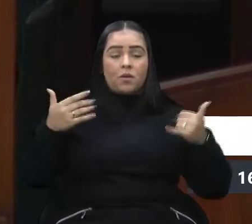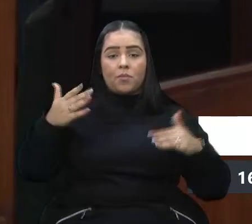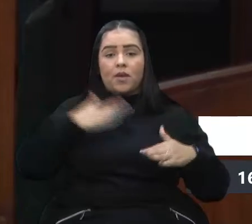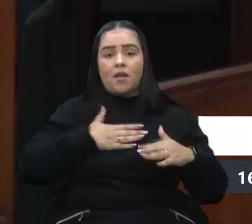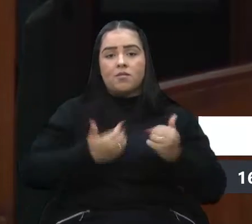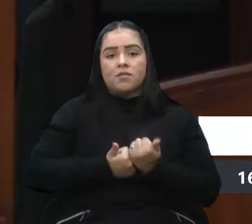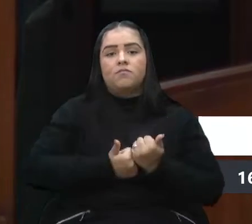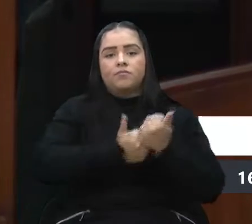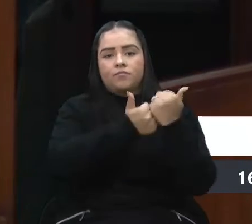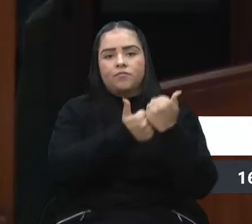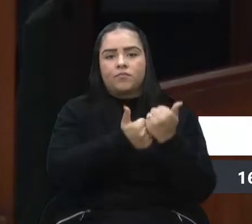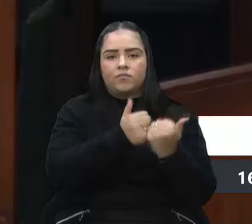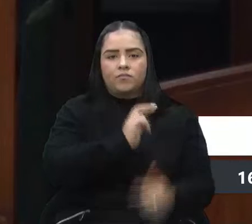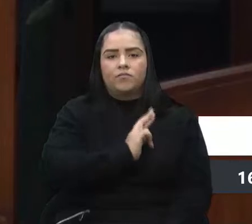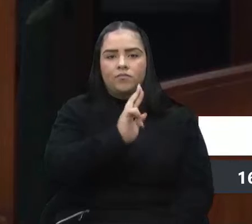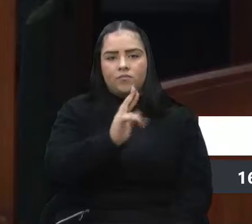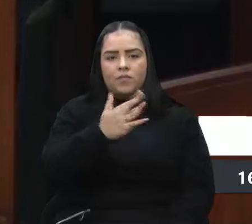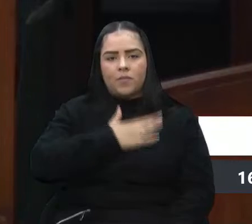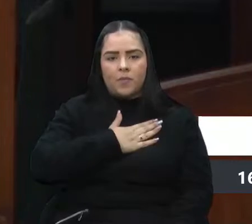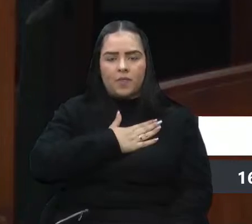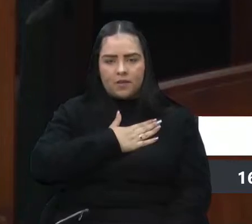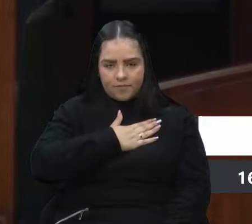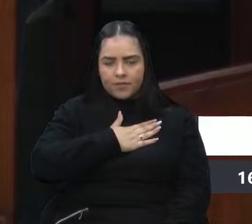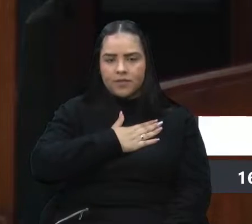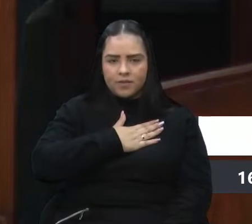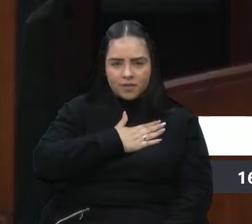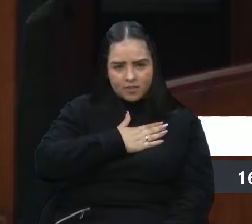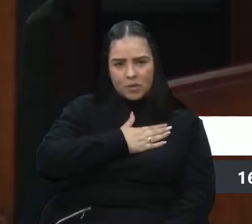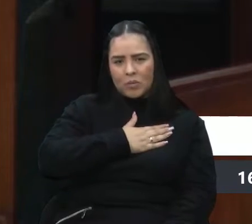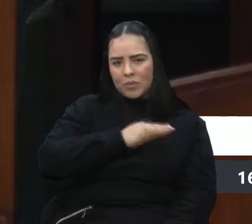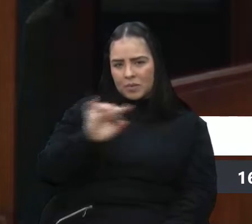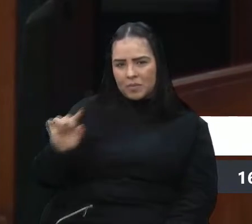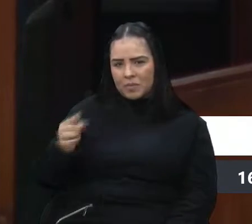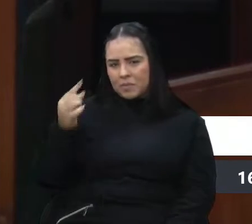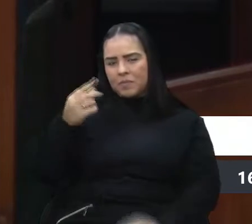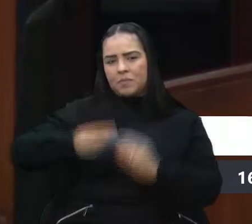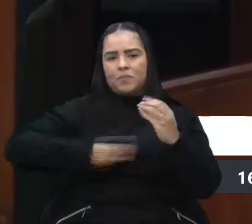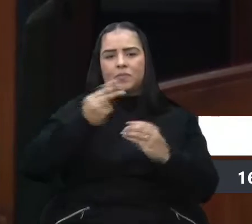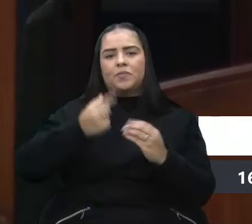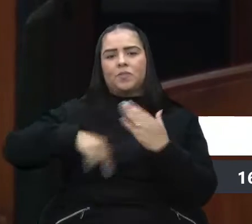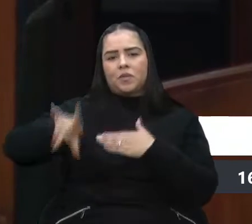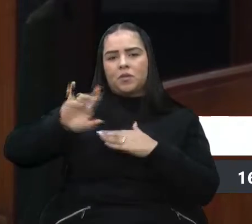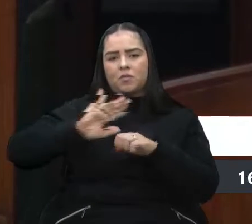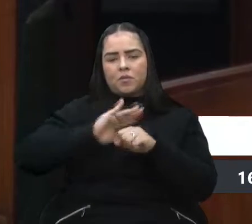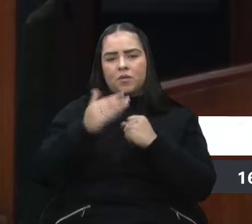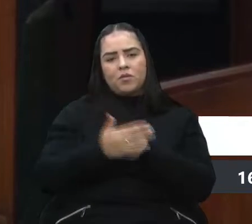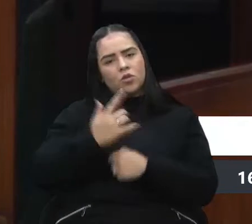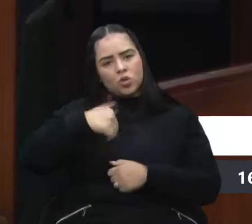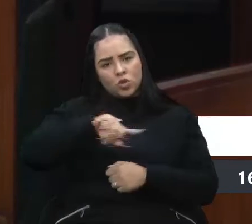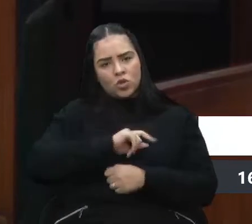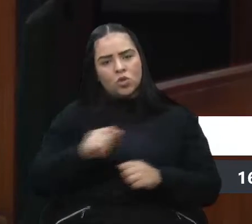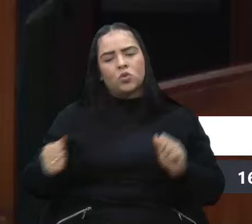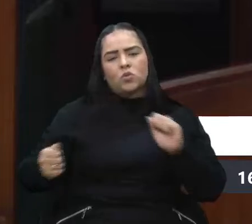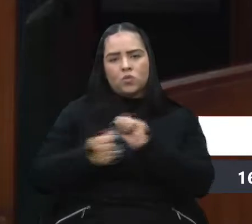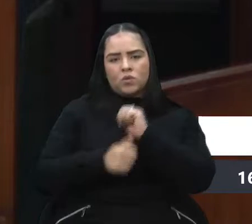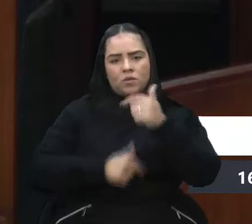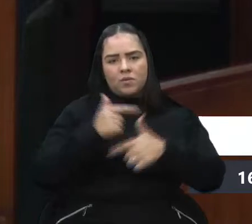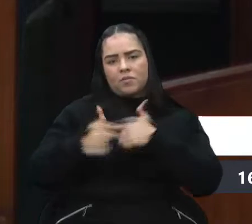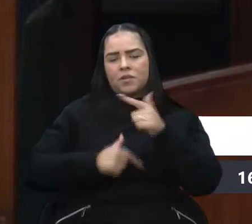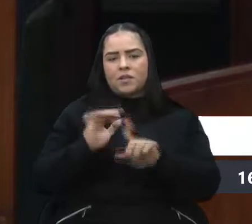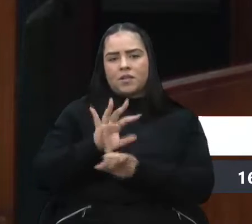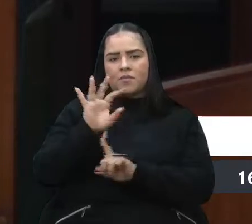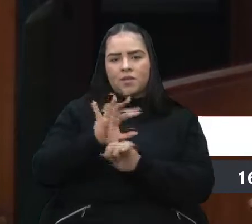assessoria me representou no primeiro Câmara vai aos bairros, e estamos juntos para trabalhar pelas demandas trazidas